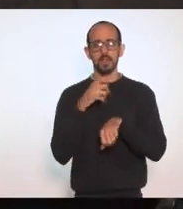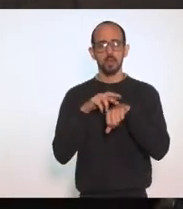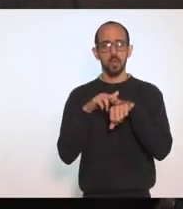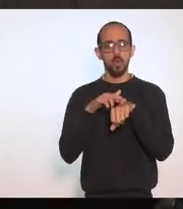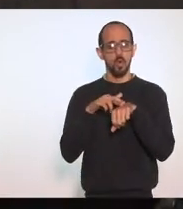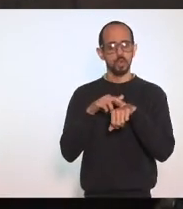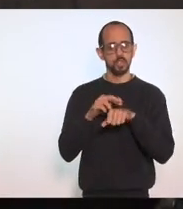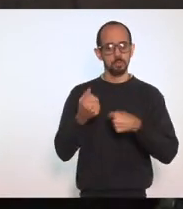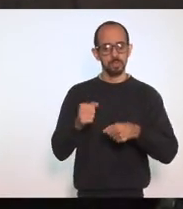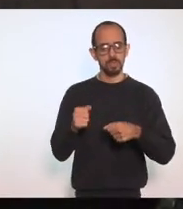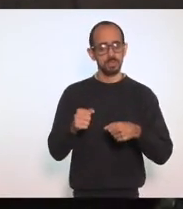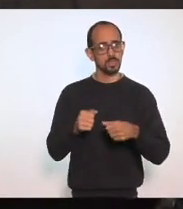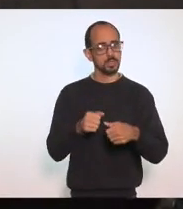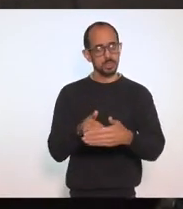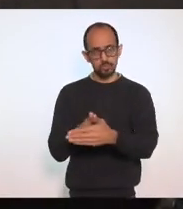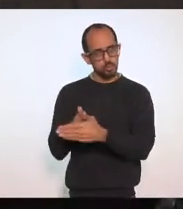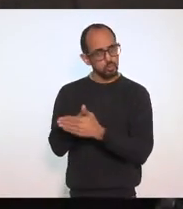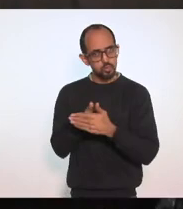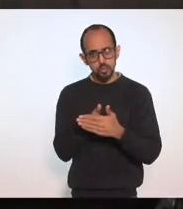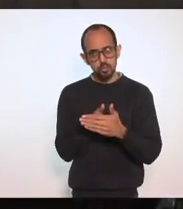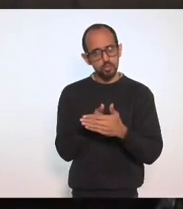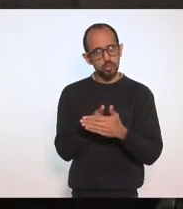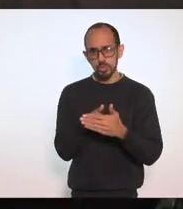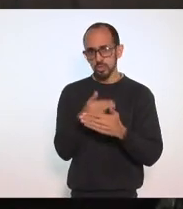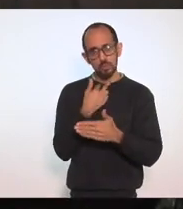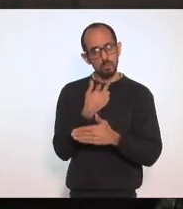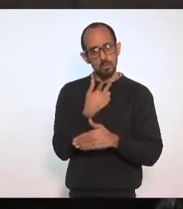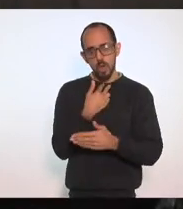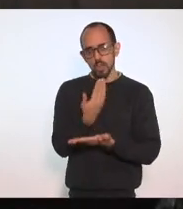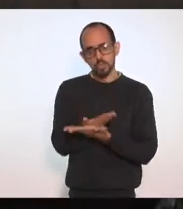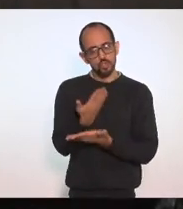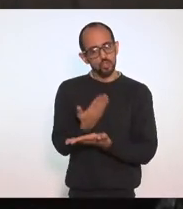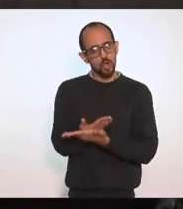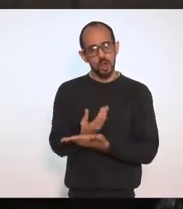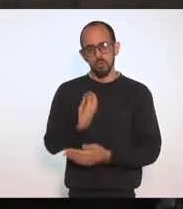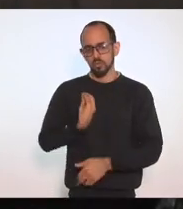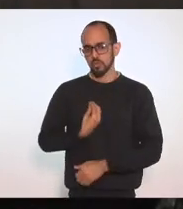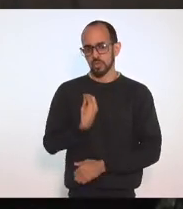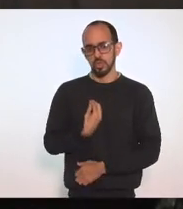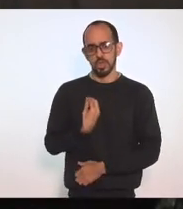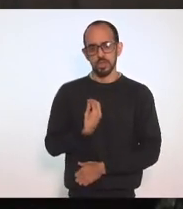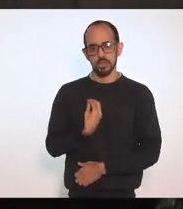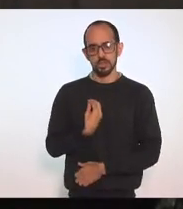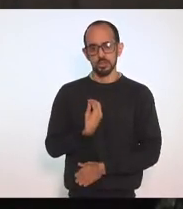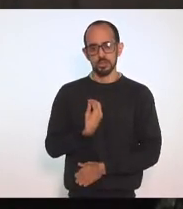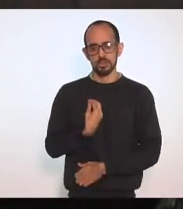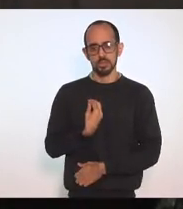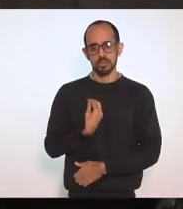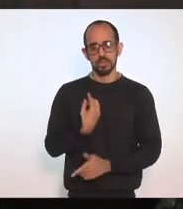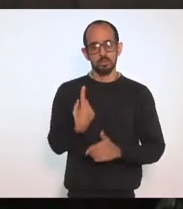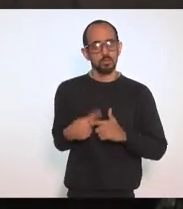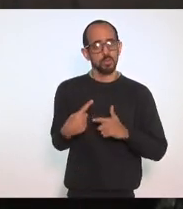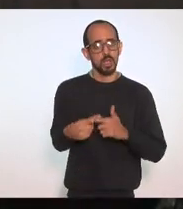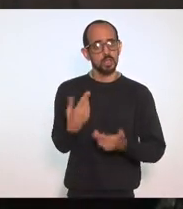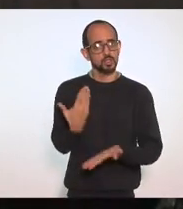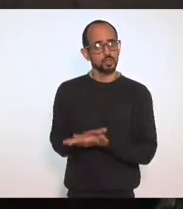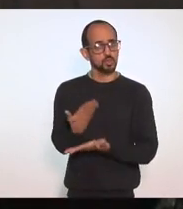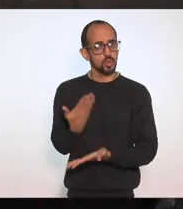E na nossa Proposta Não há Funcionamento De escolas Não há Funcionamento De escolas Porque Escola